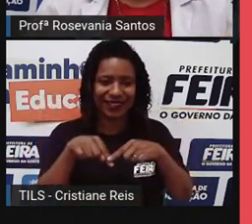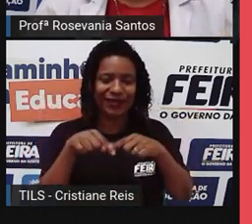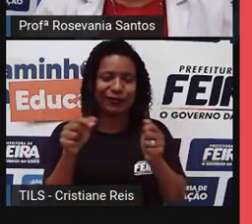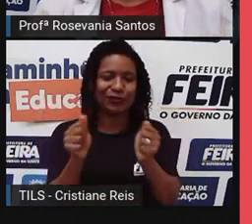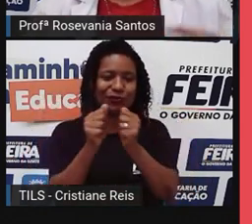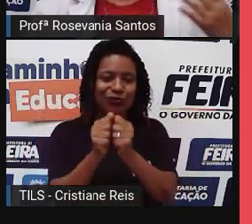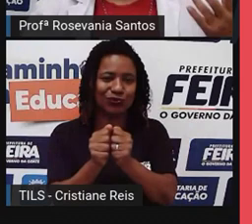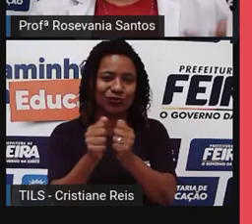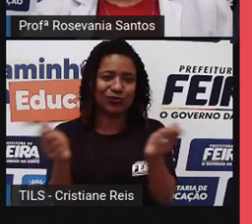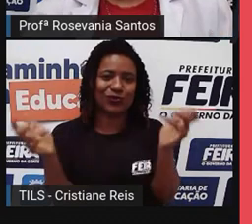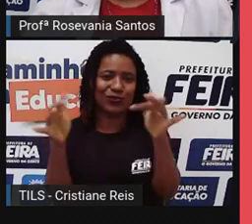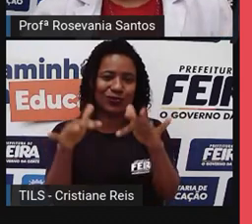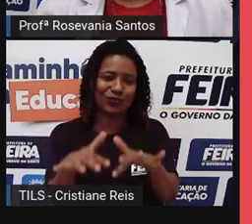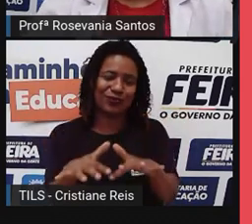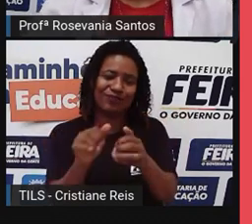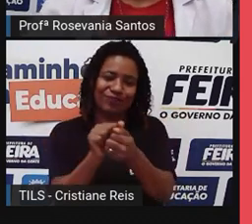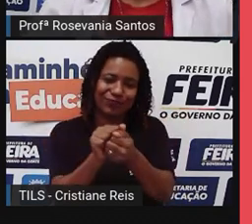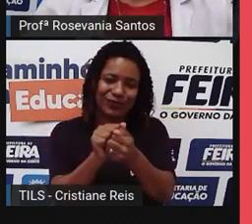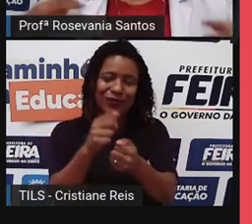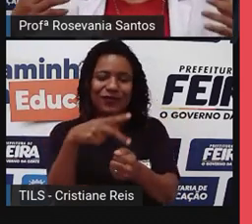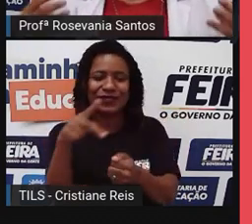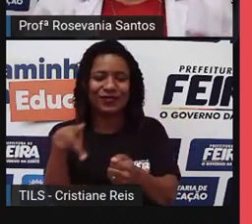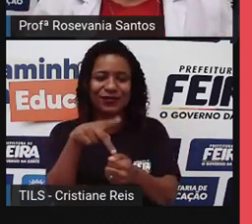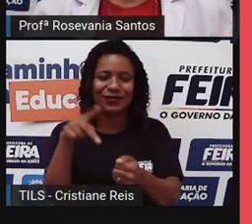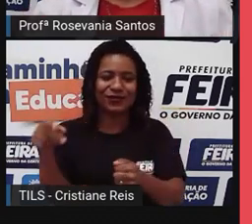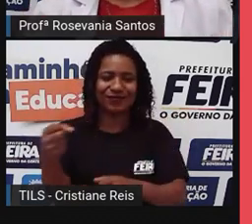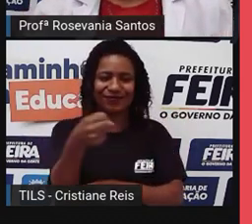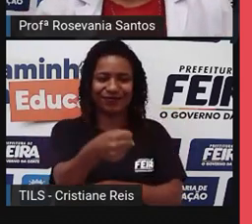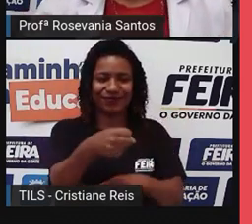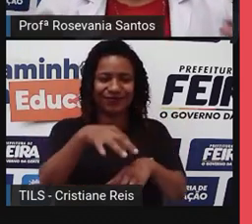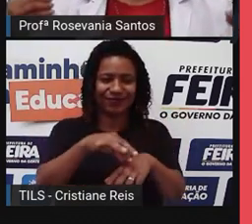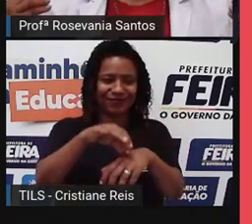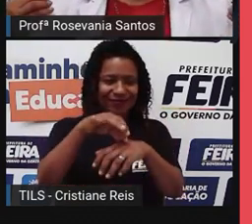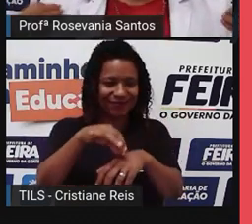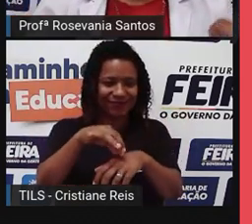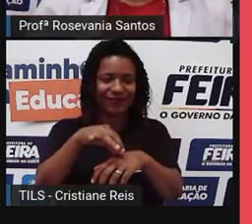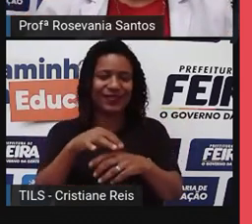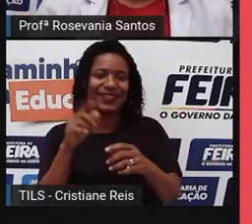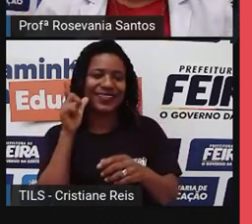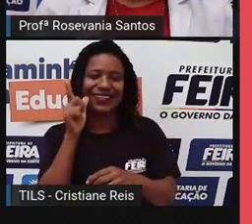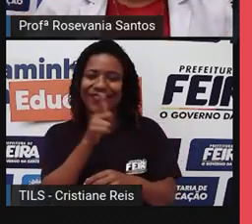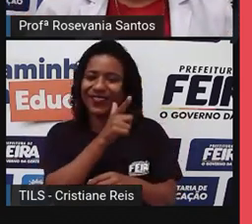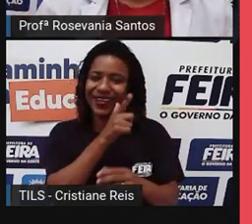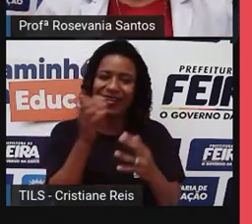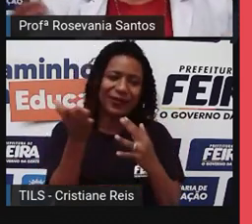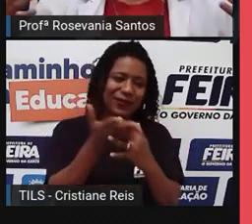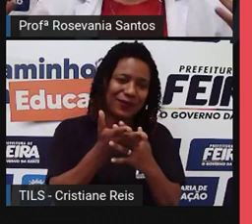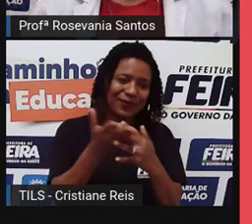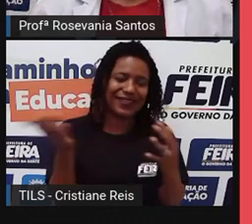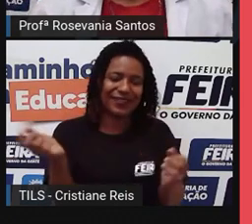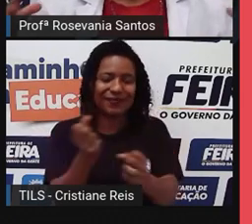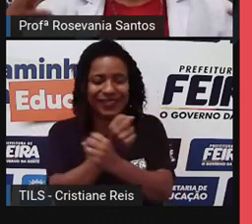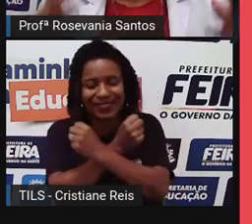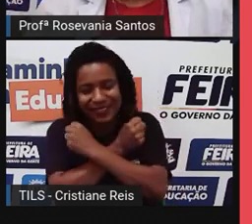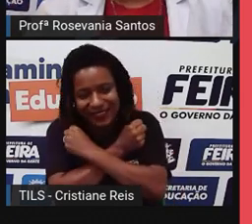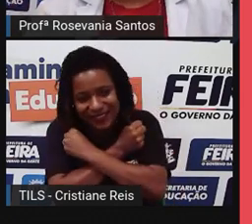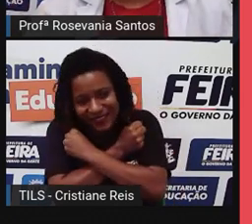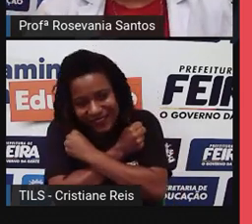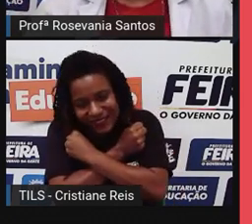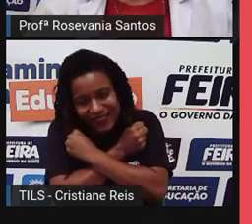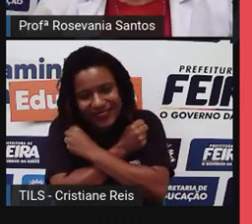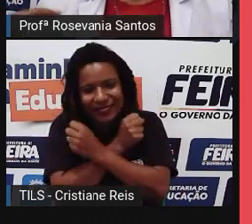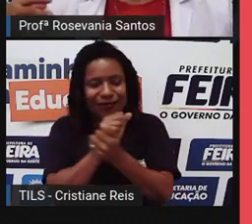com os coleguinhas, ali o professor explicando. O horário do intervalo, o poder se abraçar, gente. O poder estar